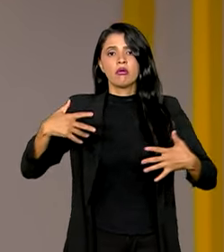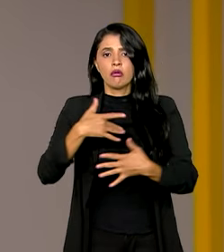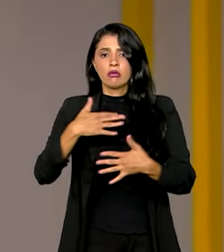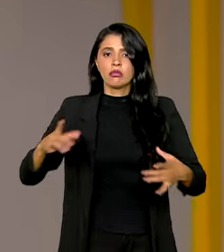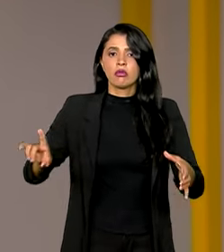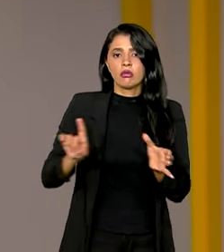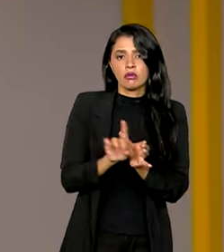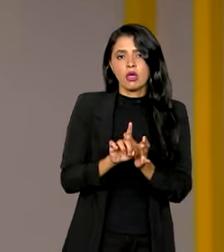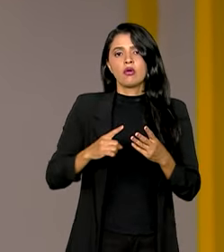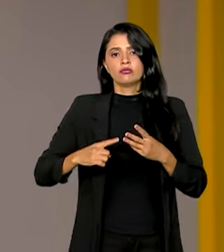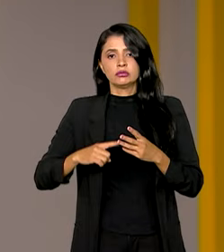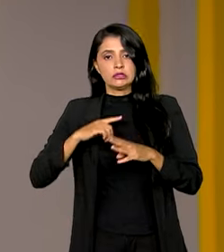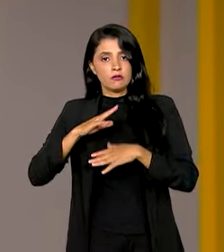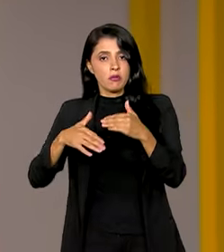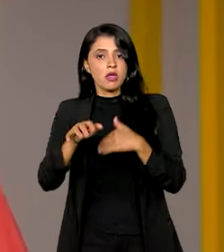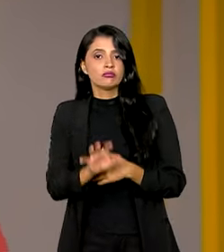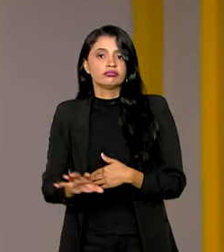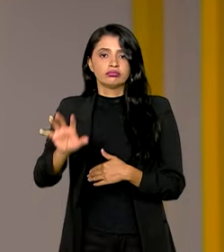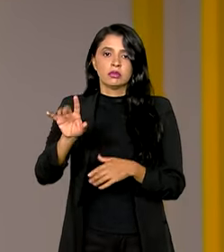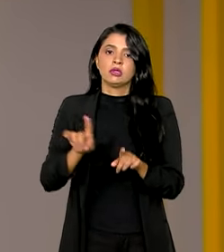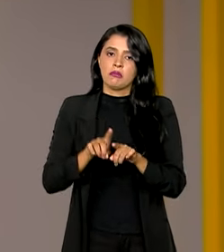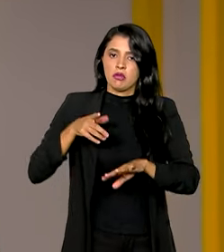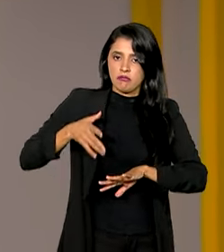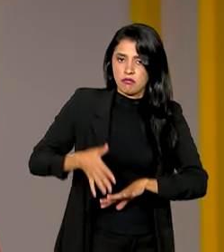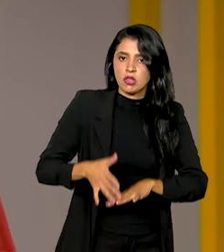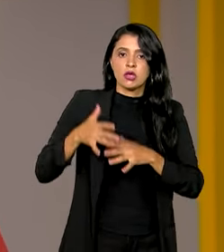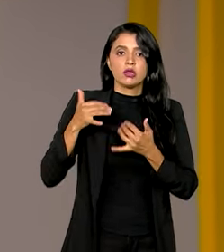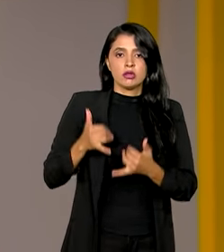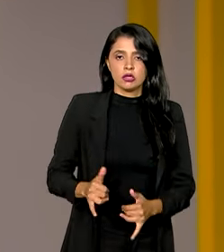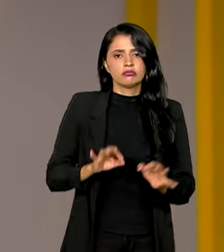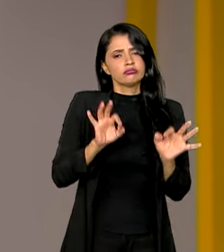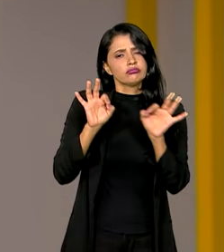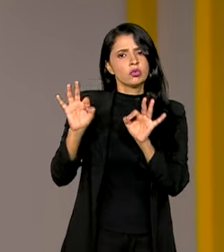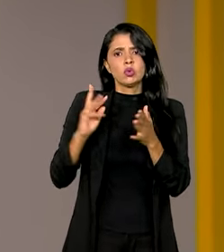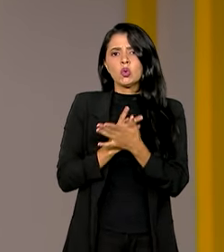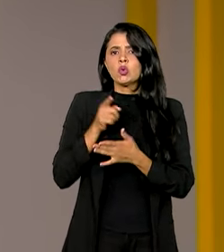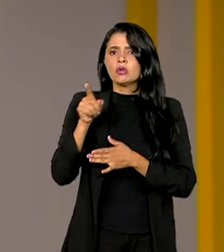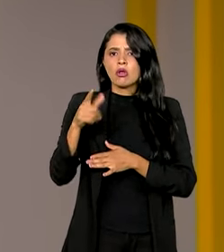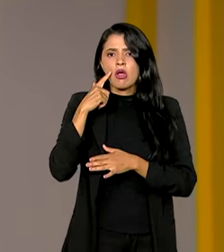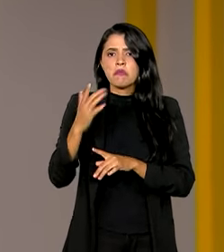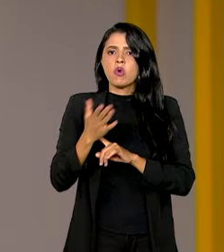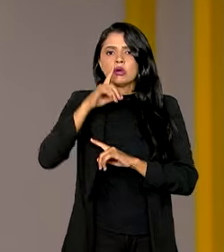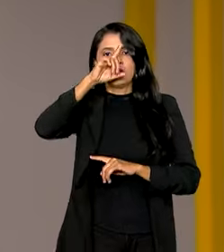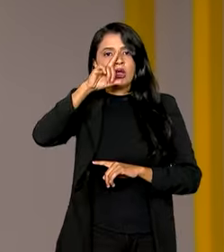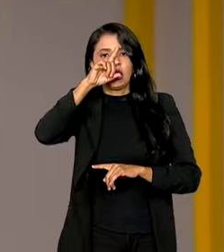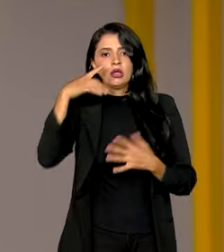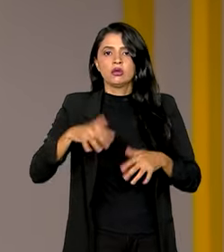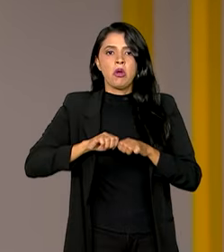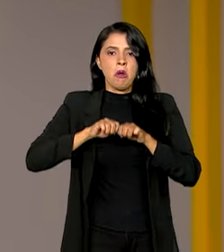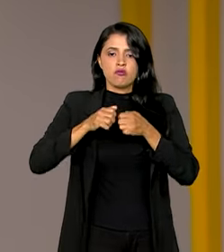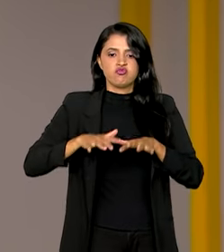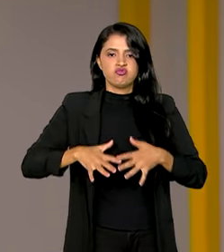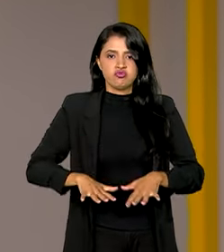integração e do desenvolvimento regional e de minas e energia, está acompanhando a situação que aponta para o risco iminente